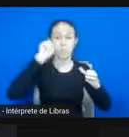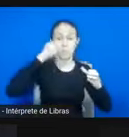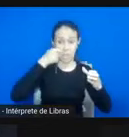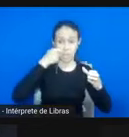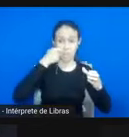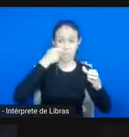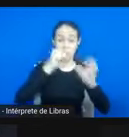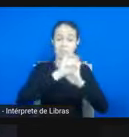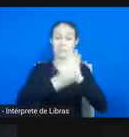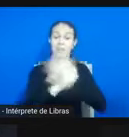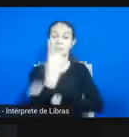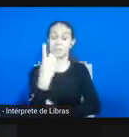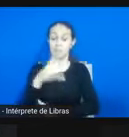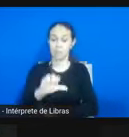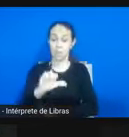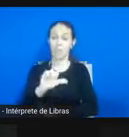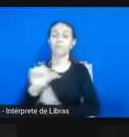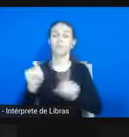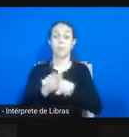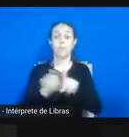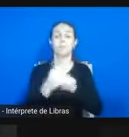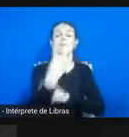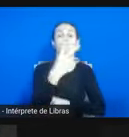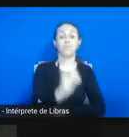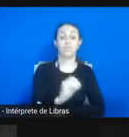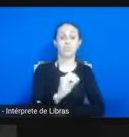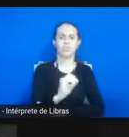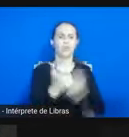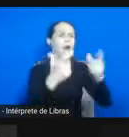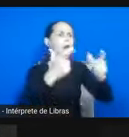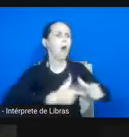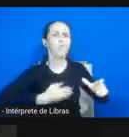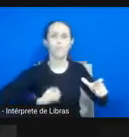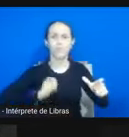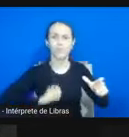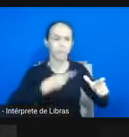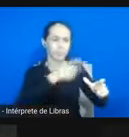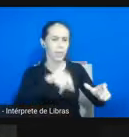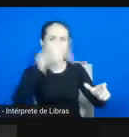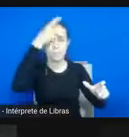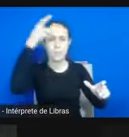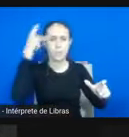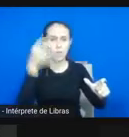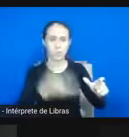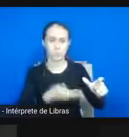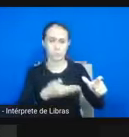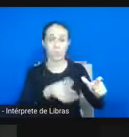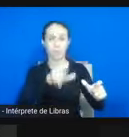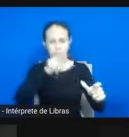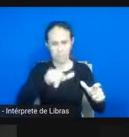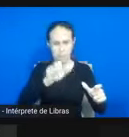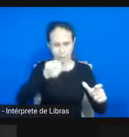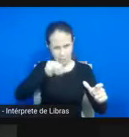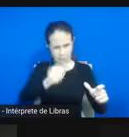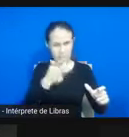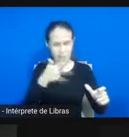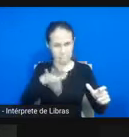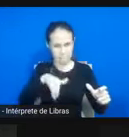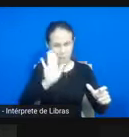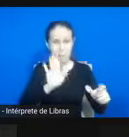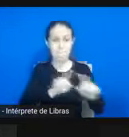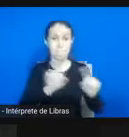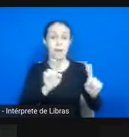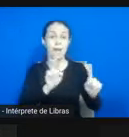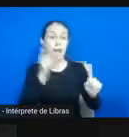Então, onde estavam esses sujeitos? Eu acho que um... Depois a Ana vai poder falar melhor sobre isso. Acho que o primeiro ponto